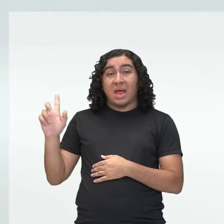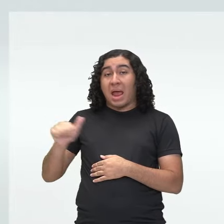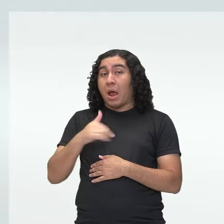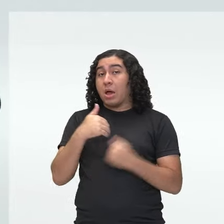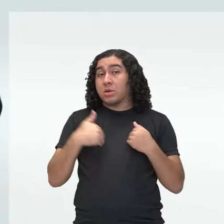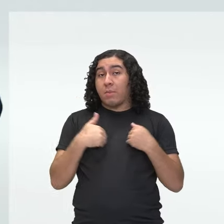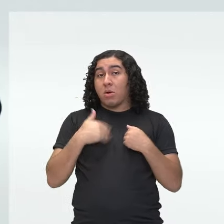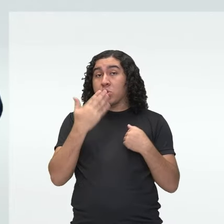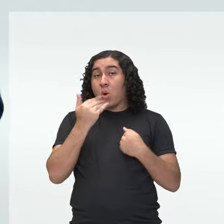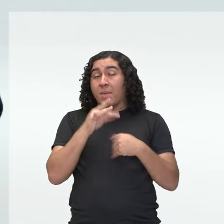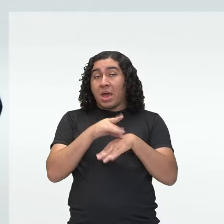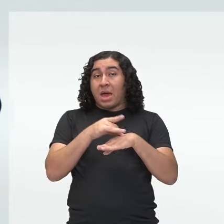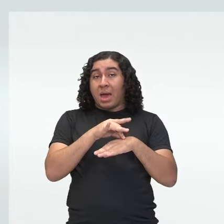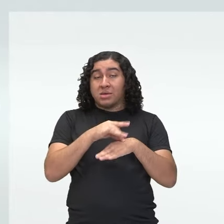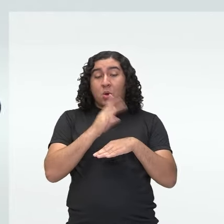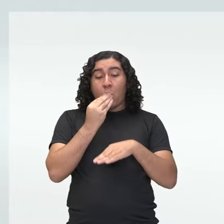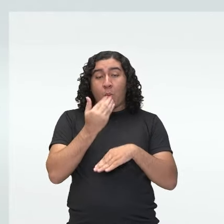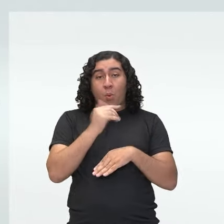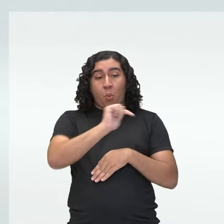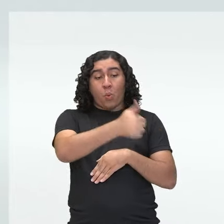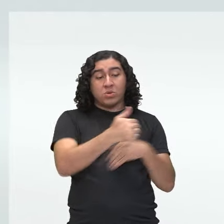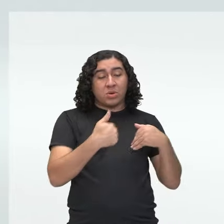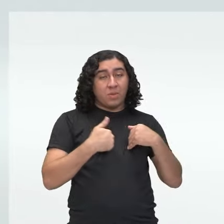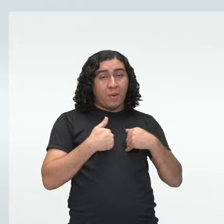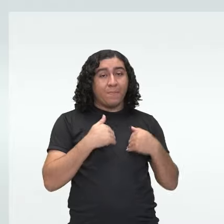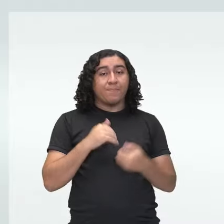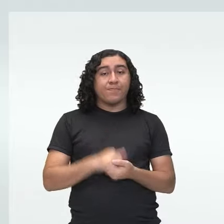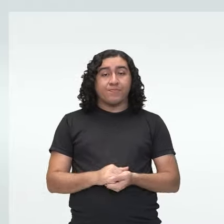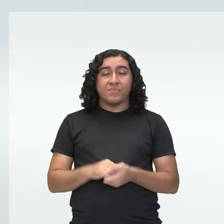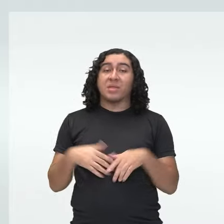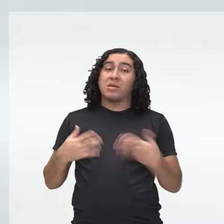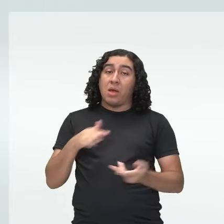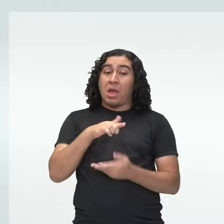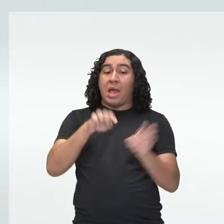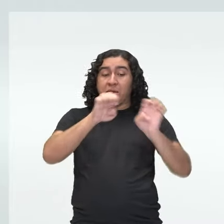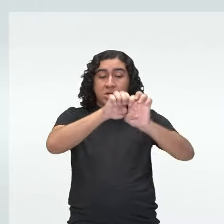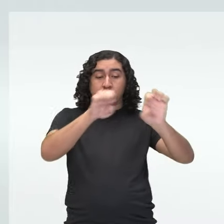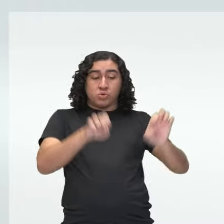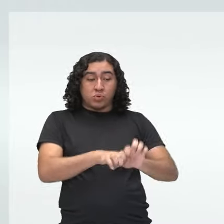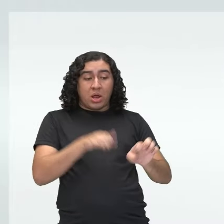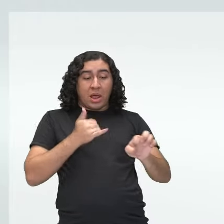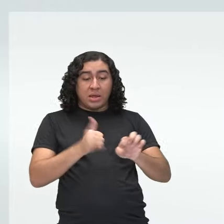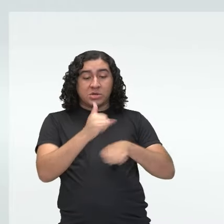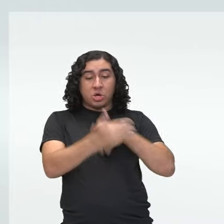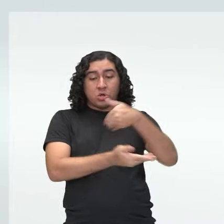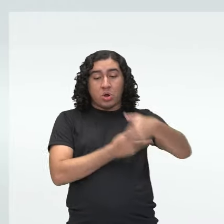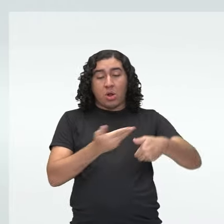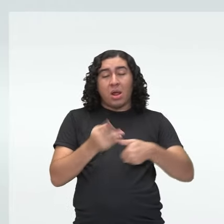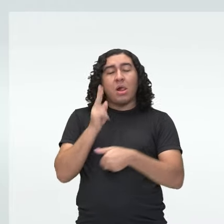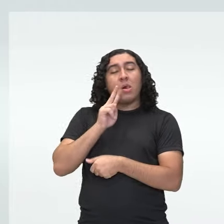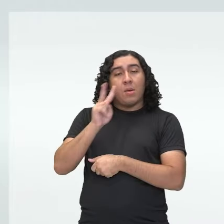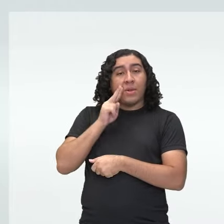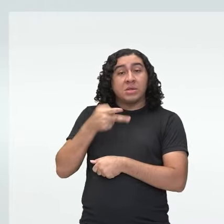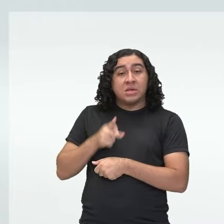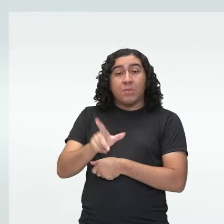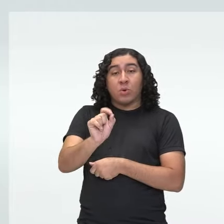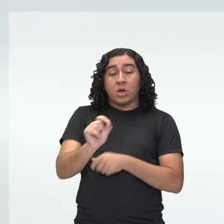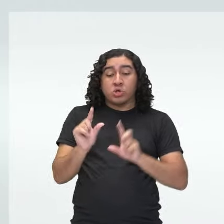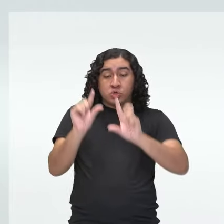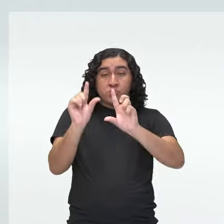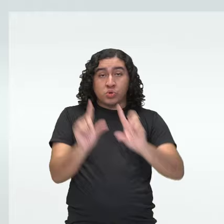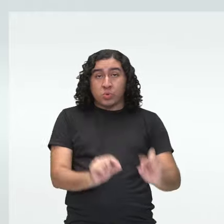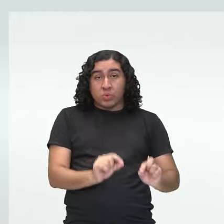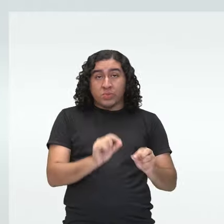alimentar desse outro animal. Tá bom? Então é assim que acontece o fluxo de energia, lembrando que ela vai sempre diminuir.